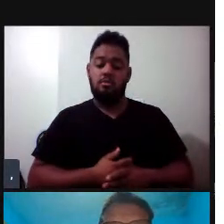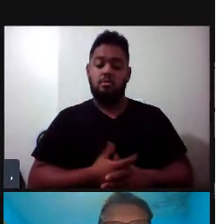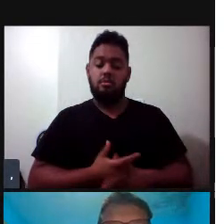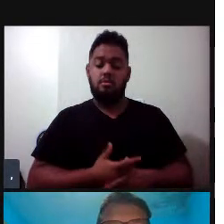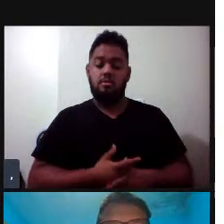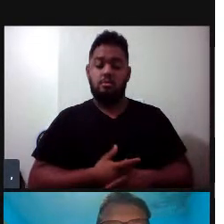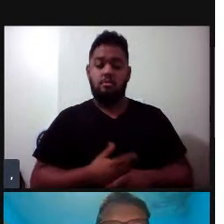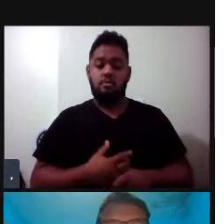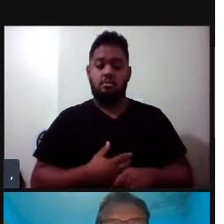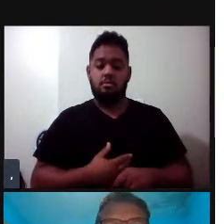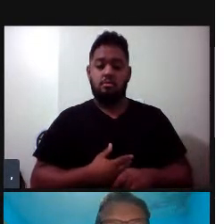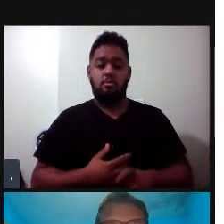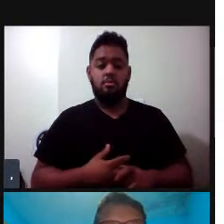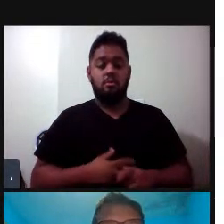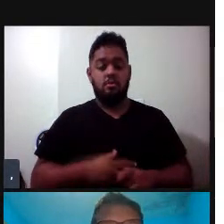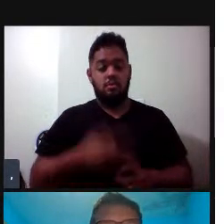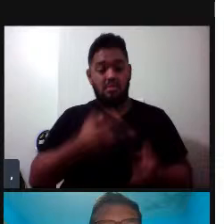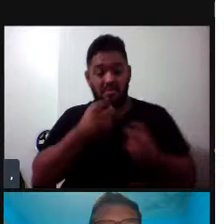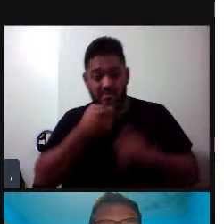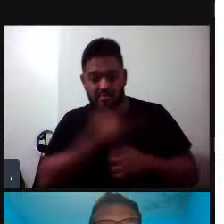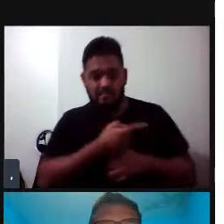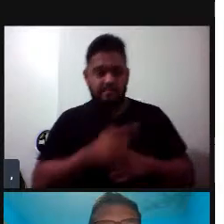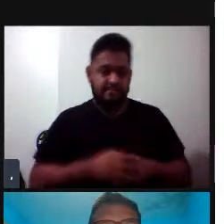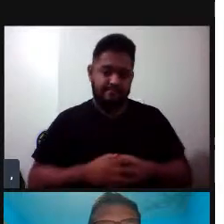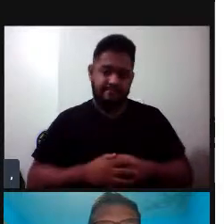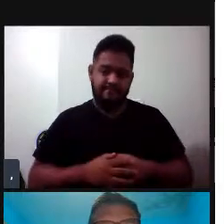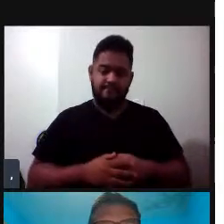E aqui são esses meninos.